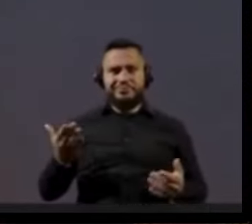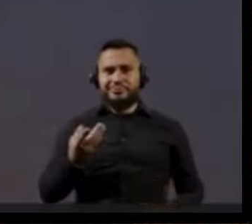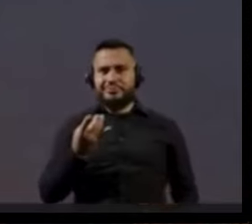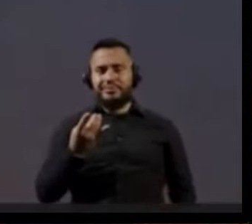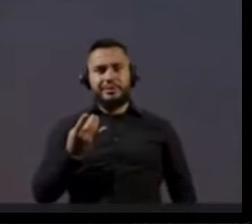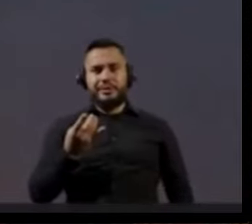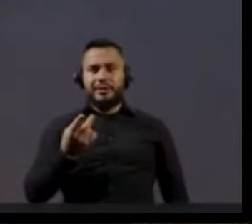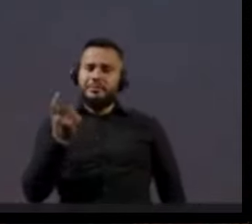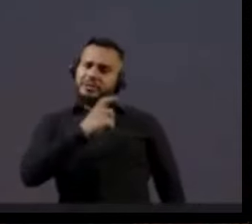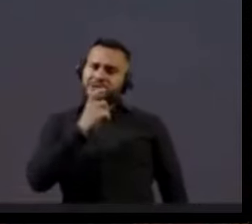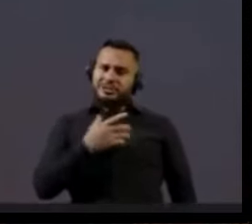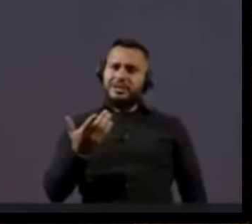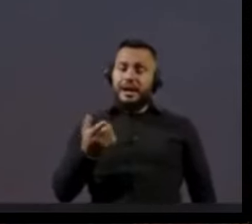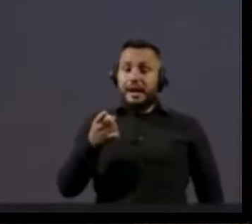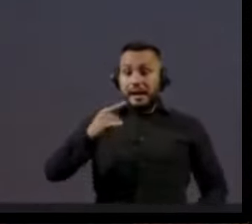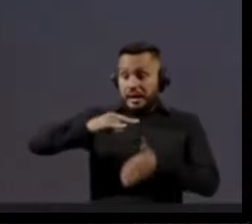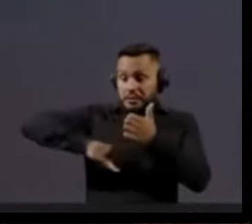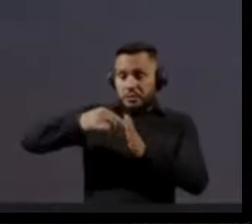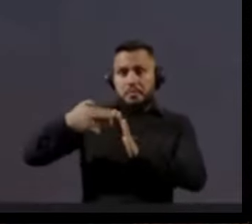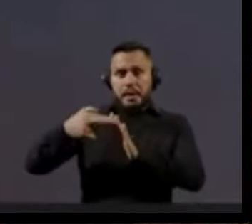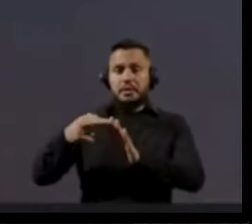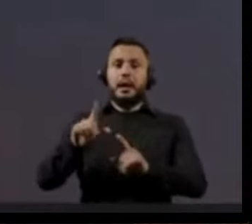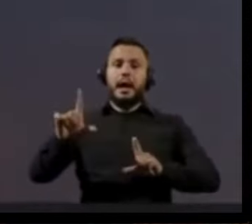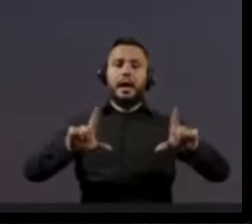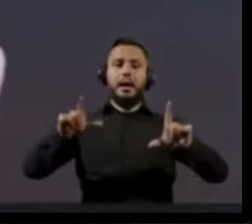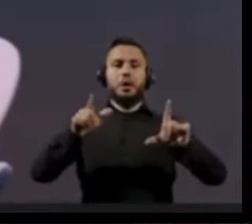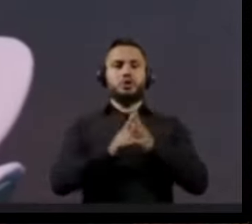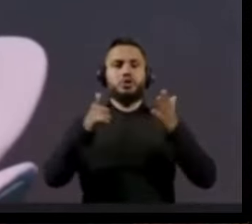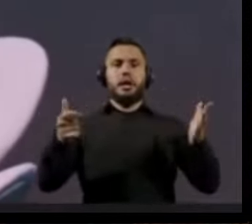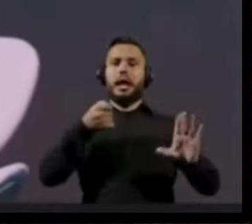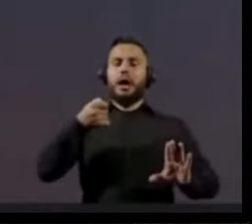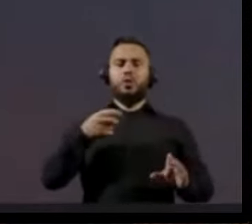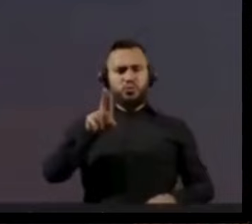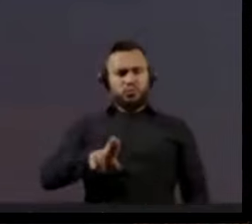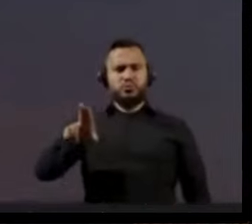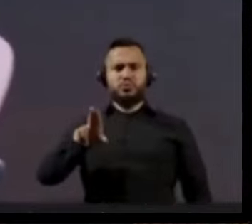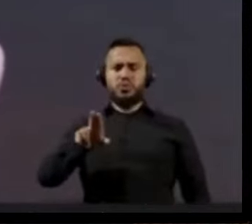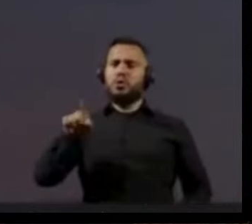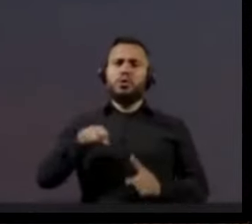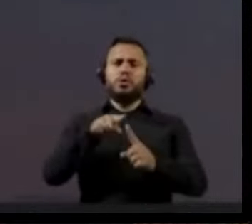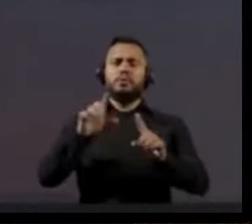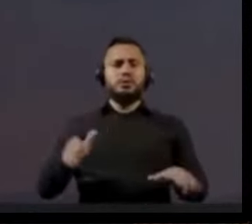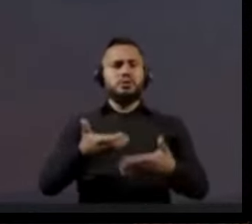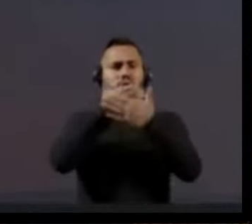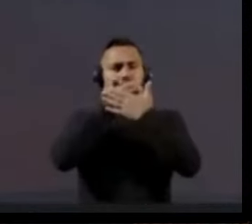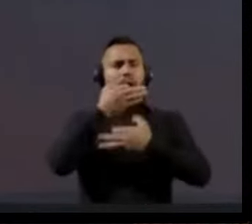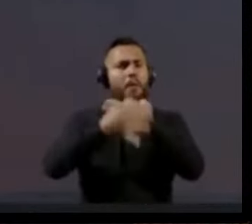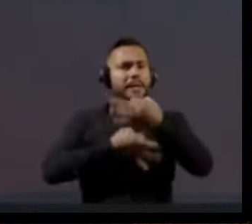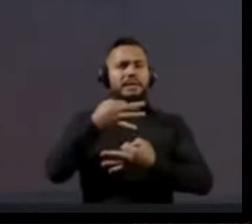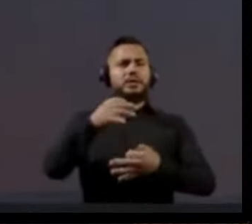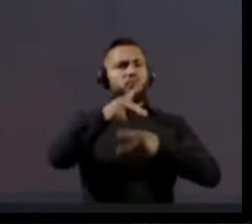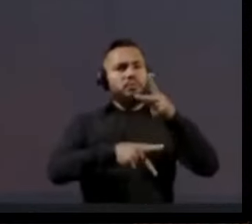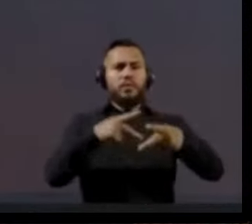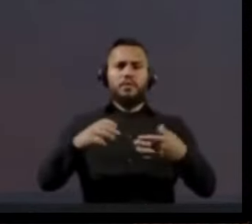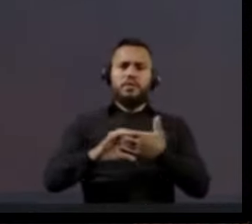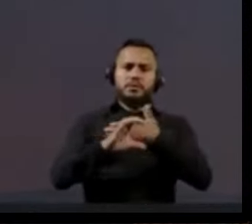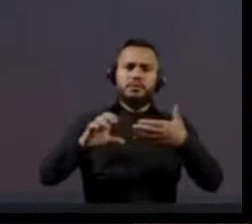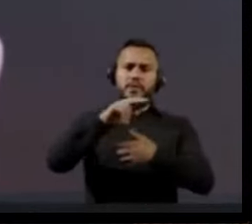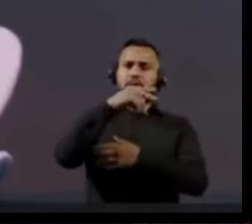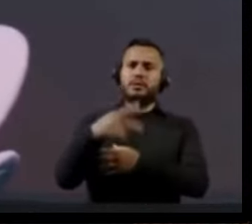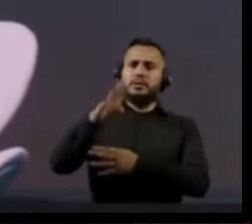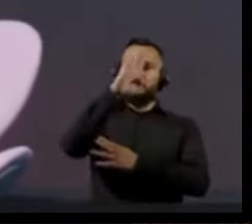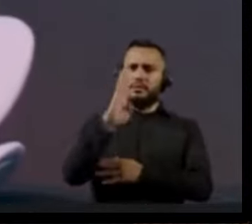foram utilizados pela imprensa, foram utilizados dentro de inquéritos para censurar a opinião conservadora no nosso país.